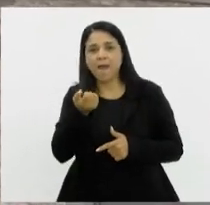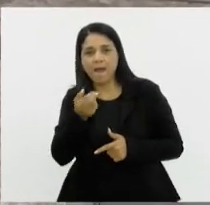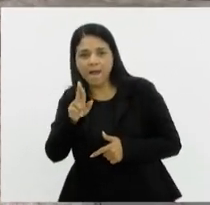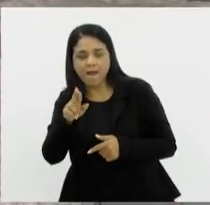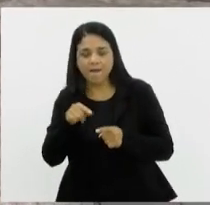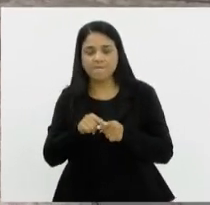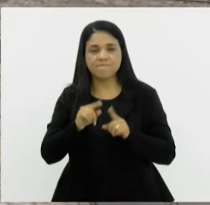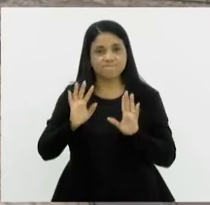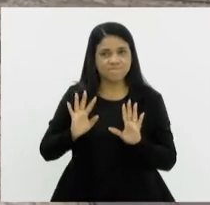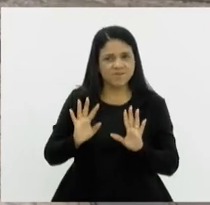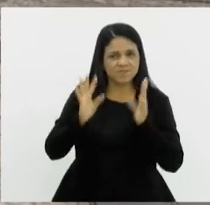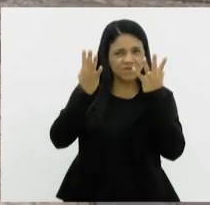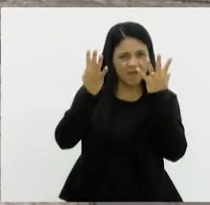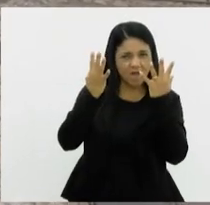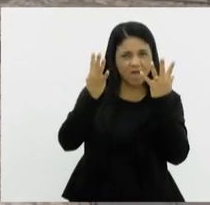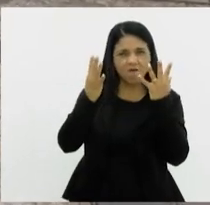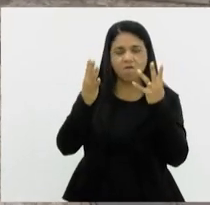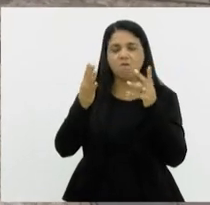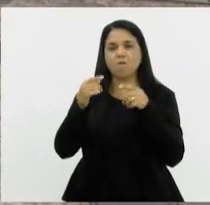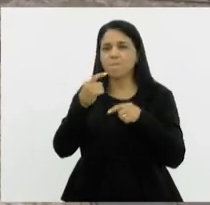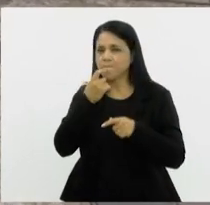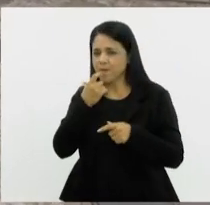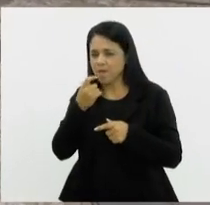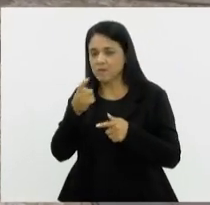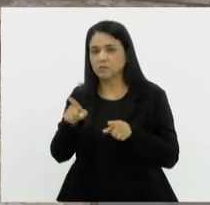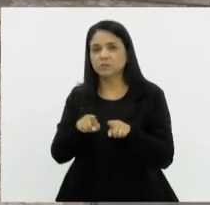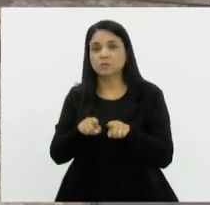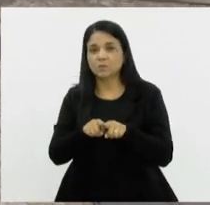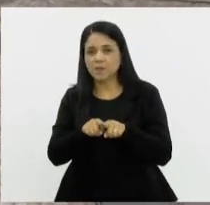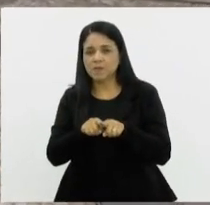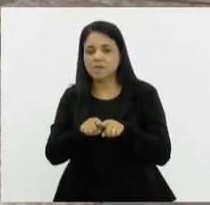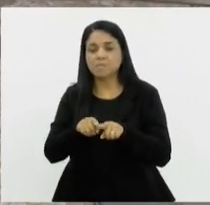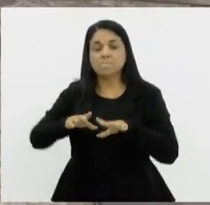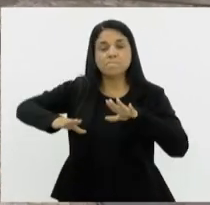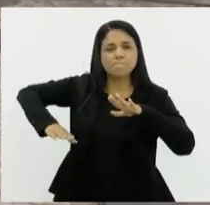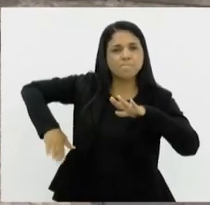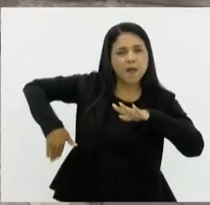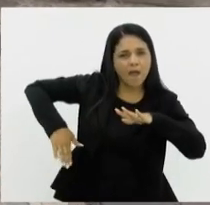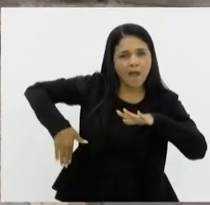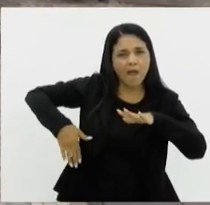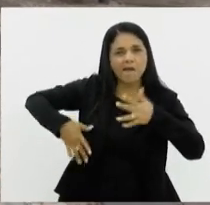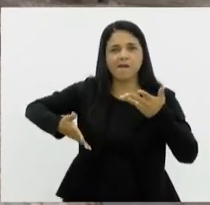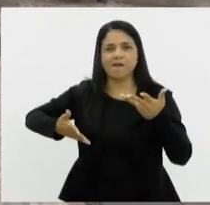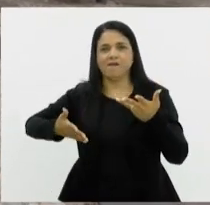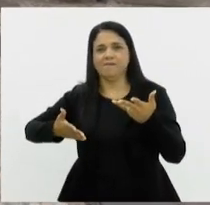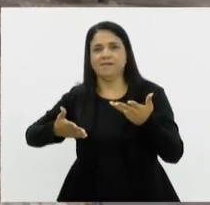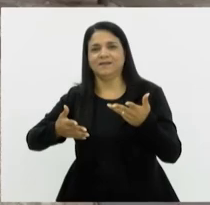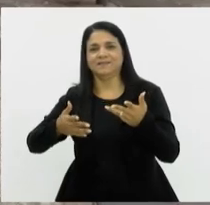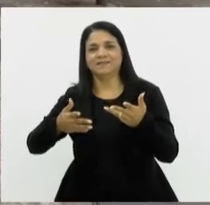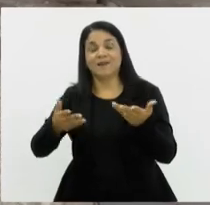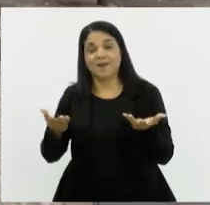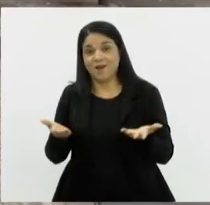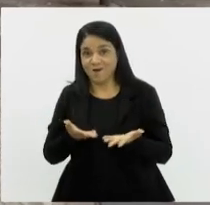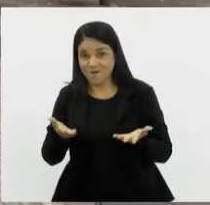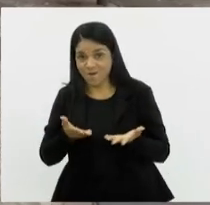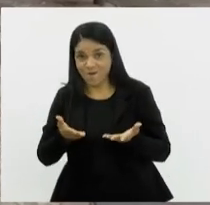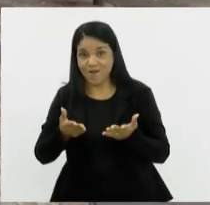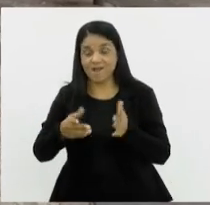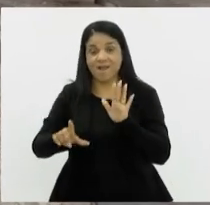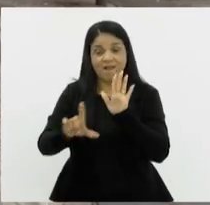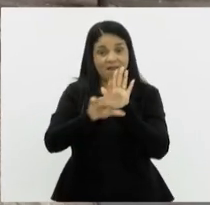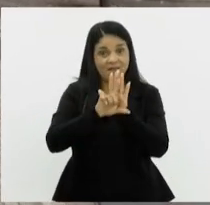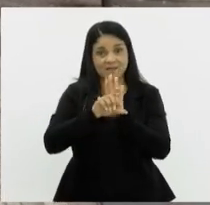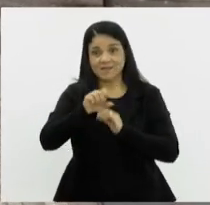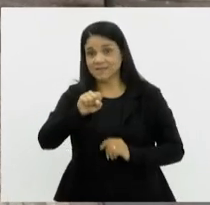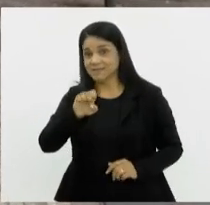festivais, e também próximo à praia. Porque a gente tem também, agora, a nossa Lei Seca